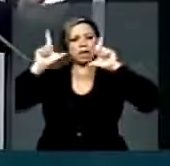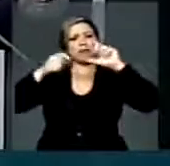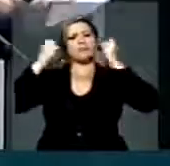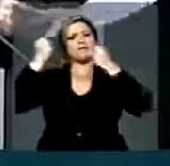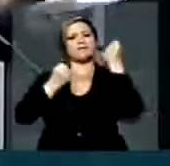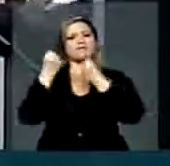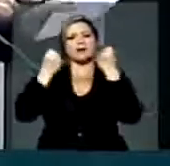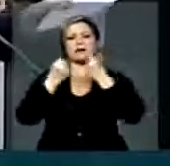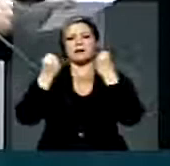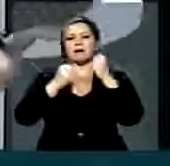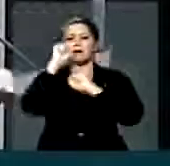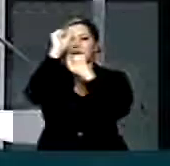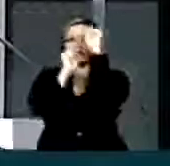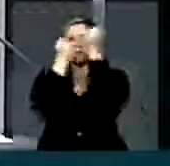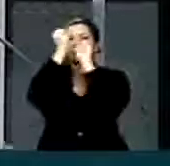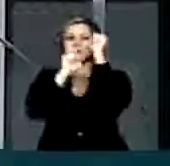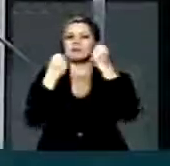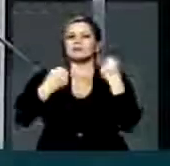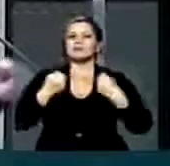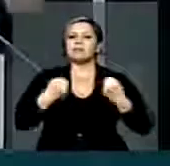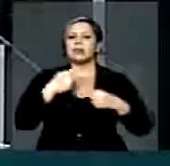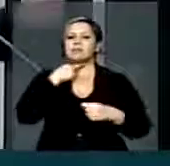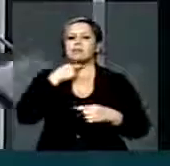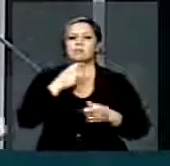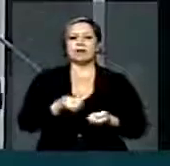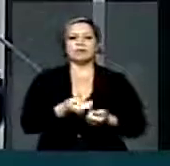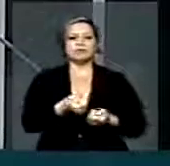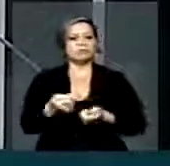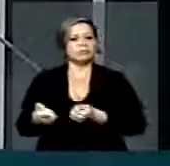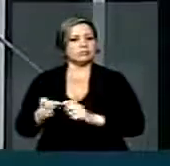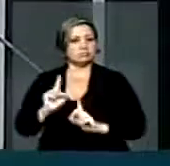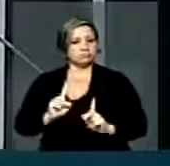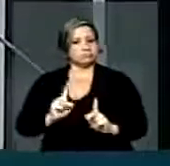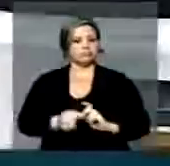que nós não podemos mais aceitar a enganação. Muito obrigado, senhor presidente.